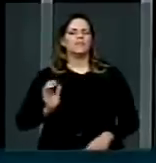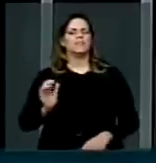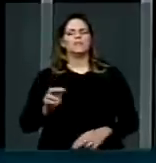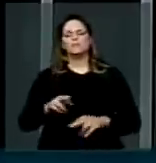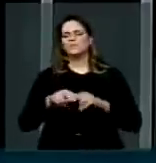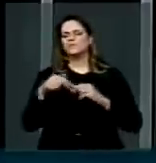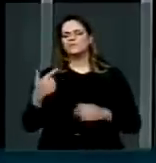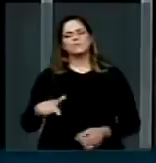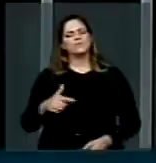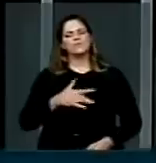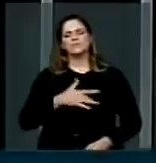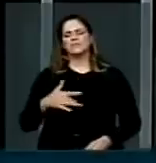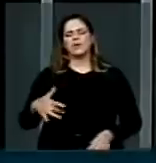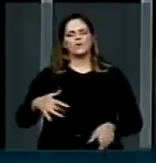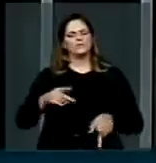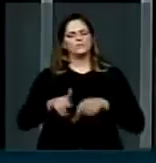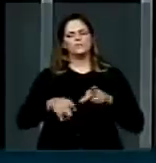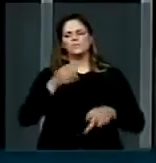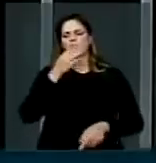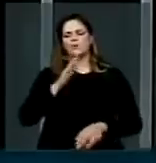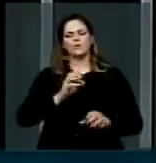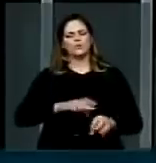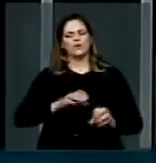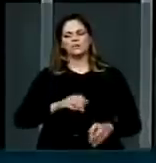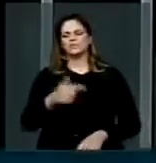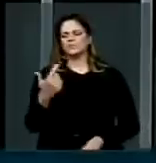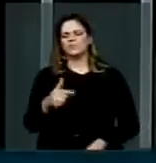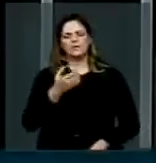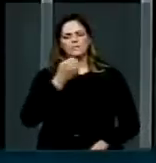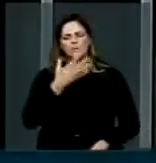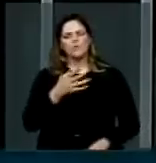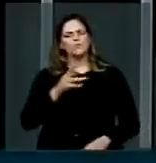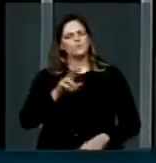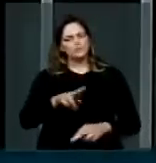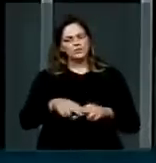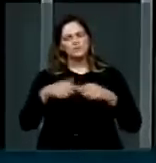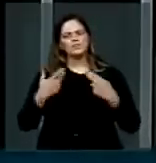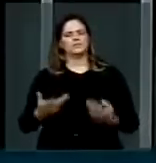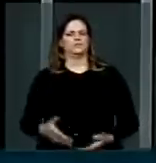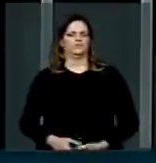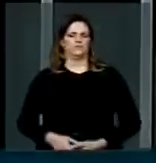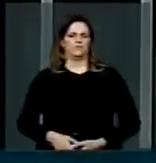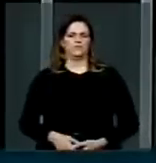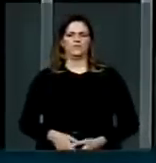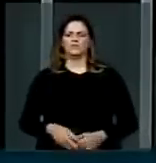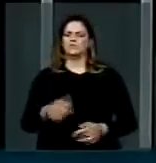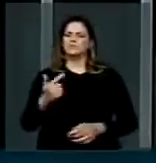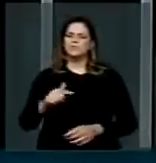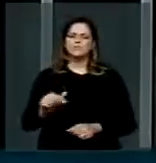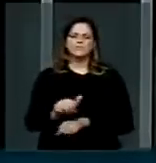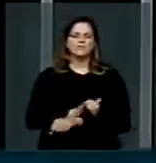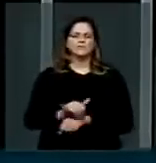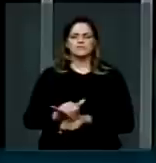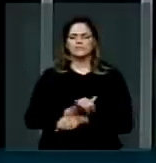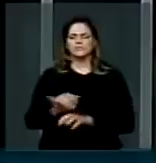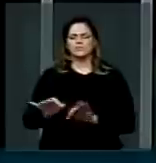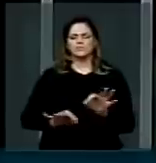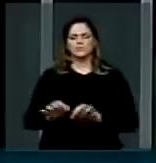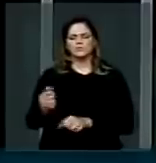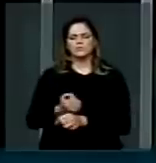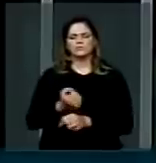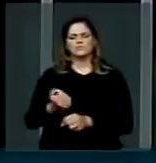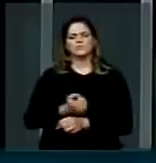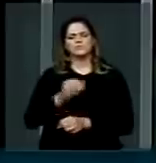pública de qualidade, educação de qualidade ou infraestrutura suficiente para o nosso país. Não haverá